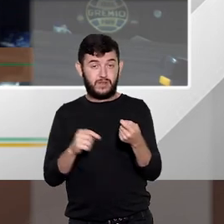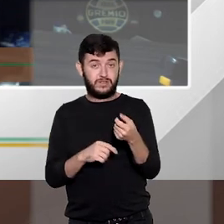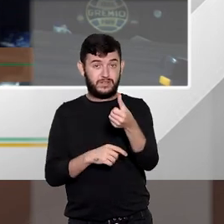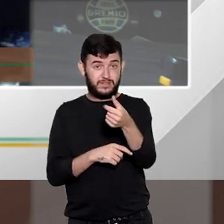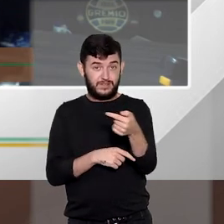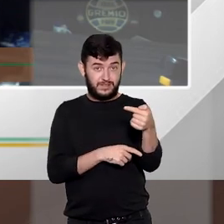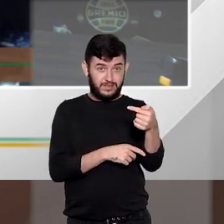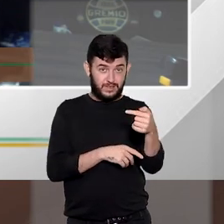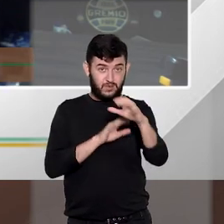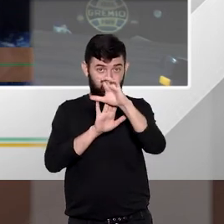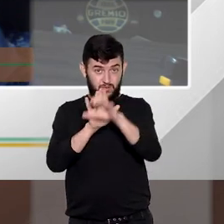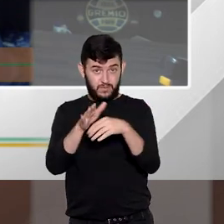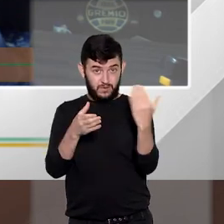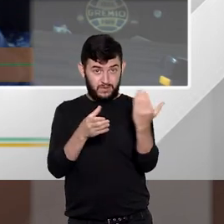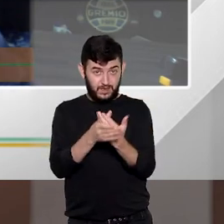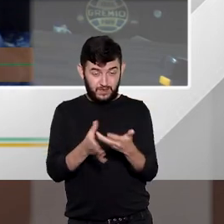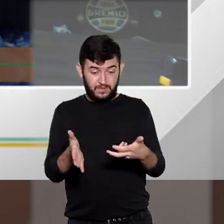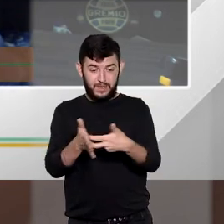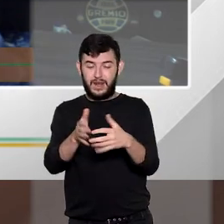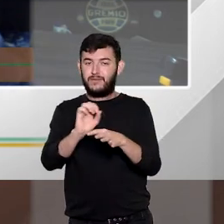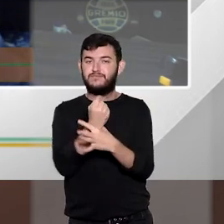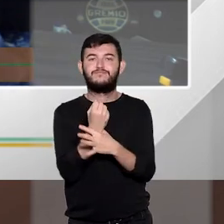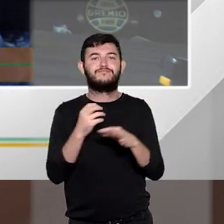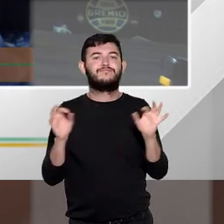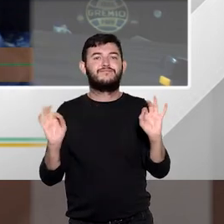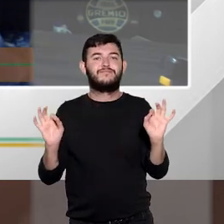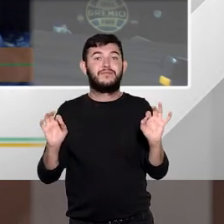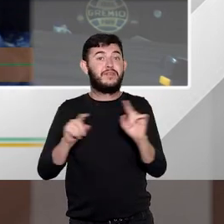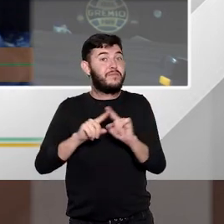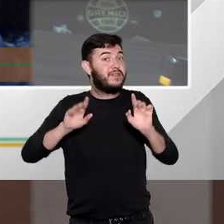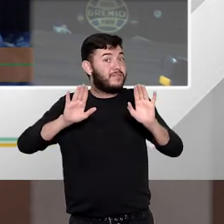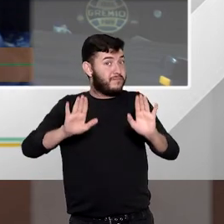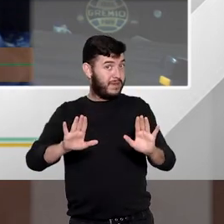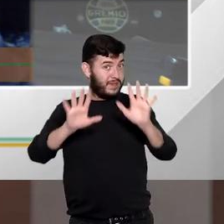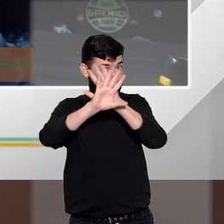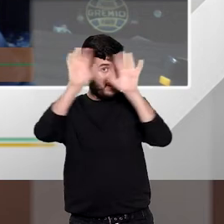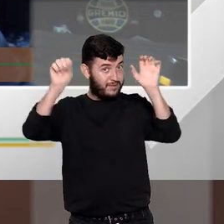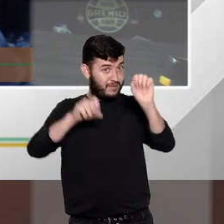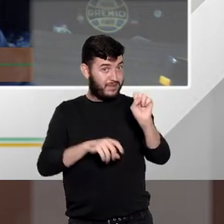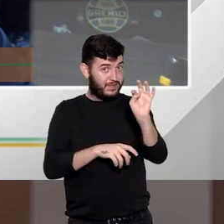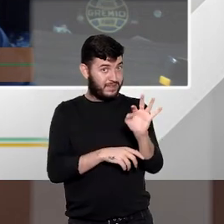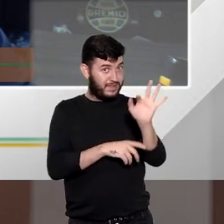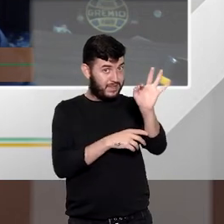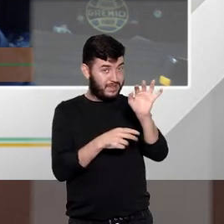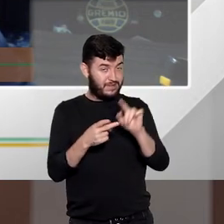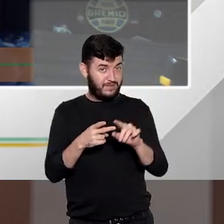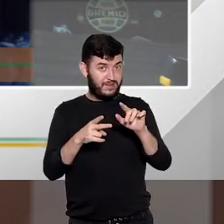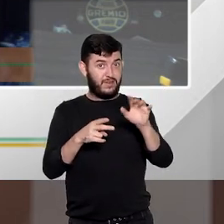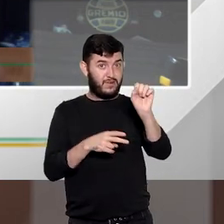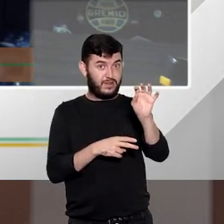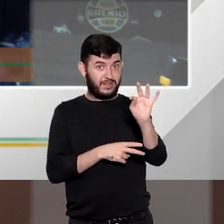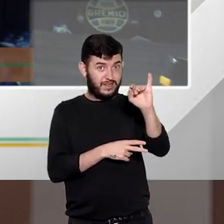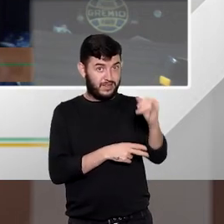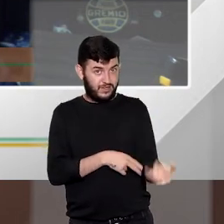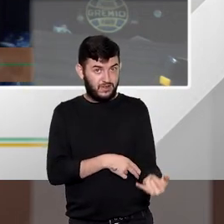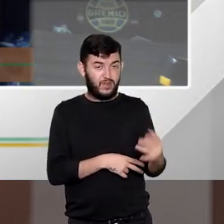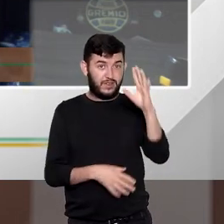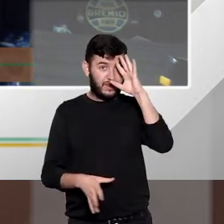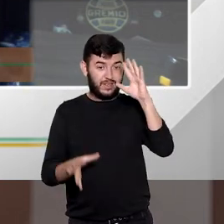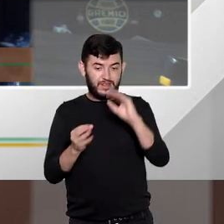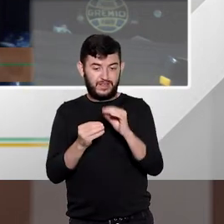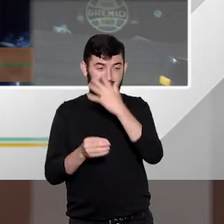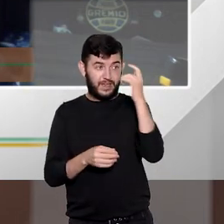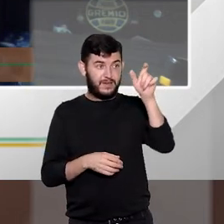67 do Código Penal só que o STJ e o STF consideram que o fato do sujeito ter confessado